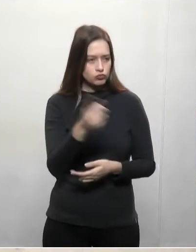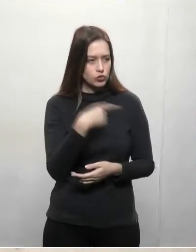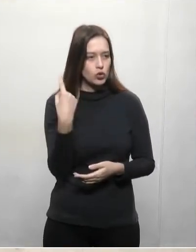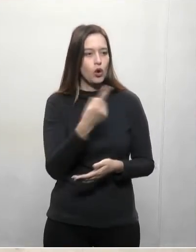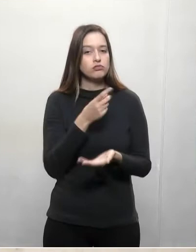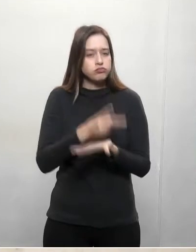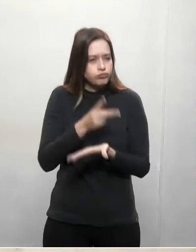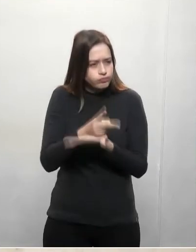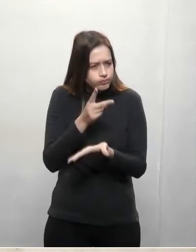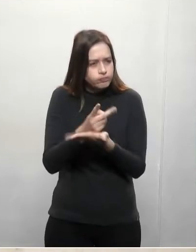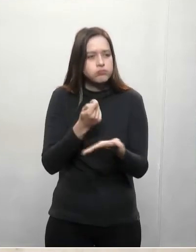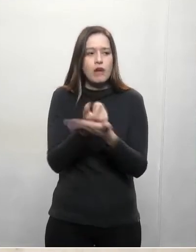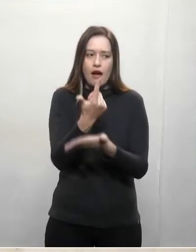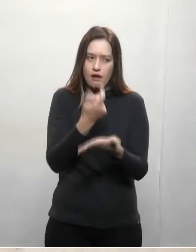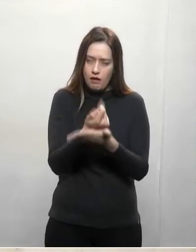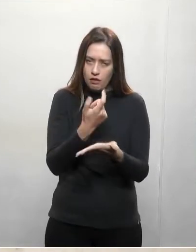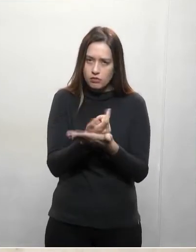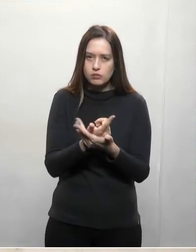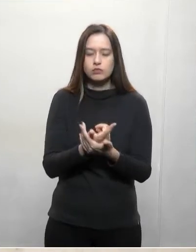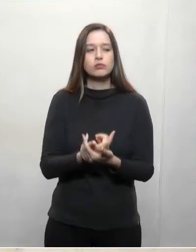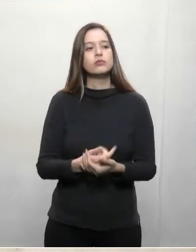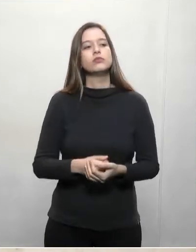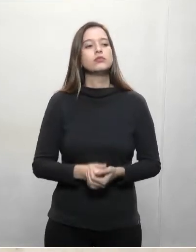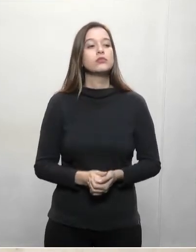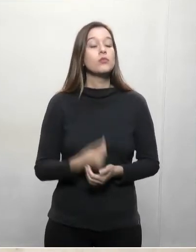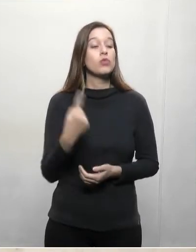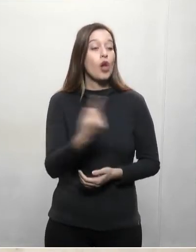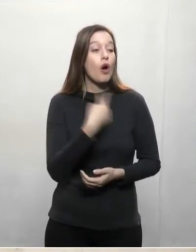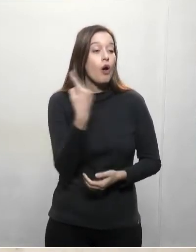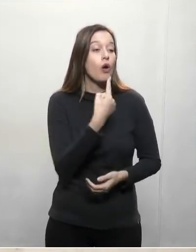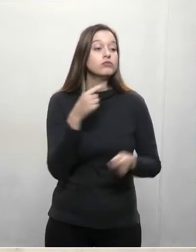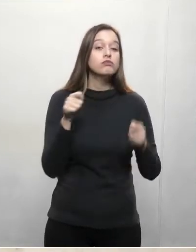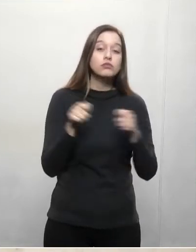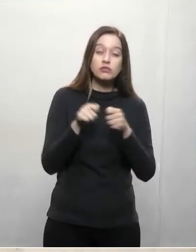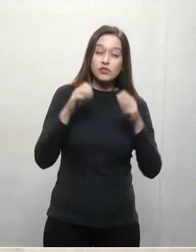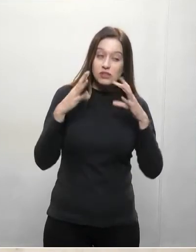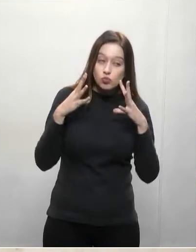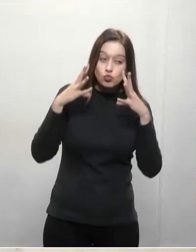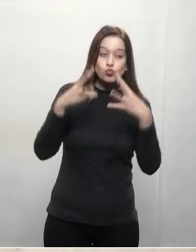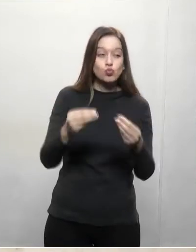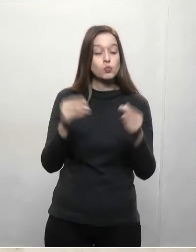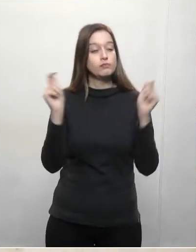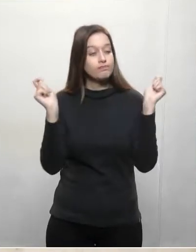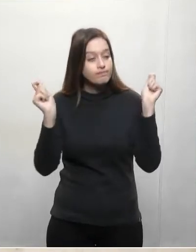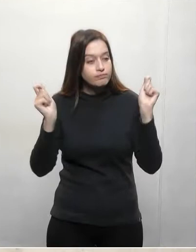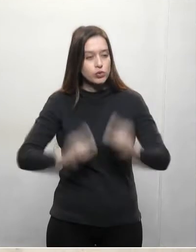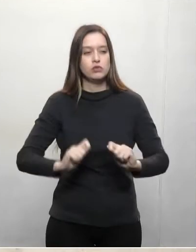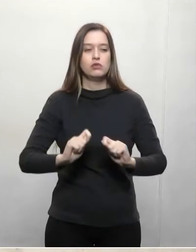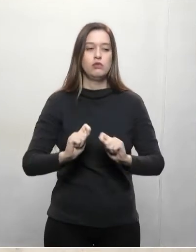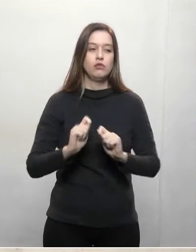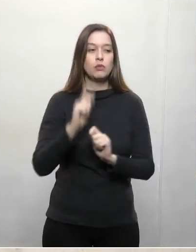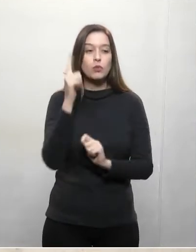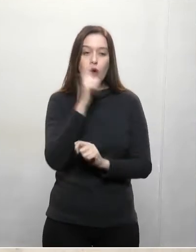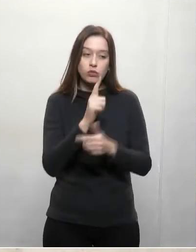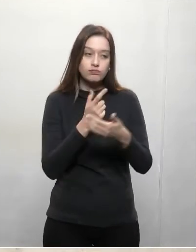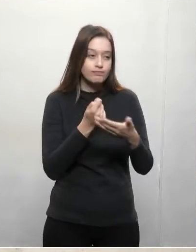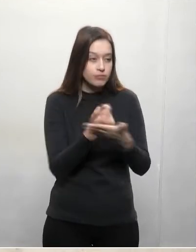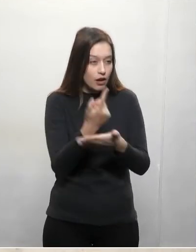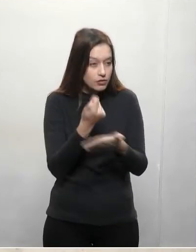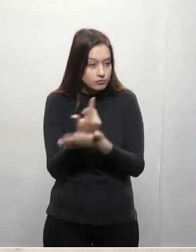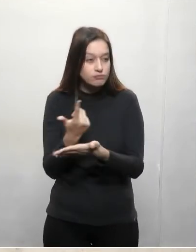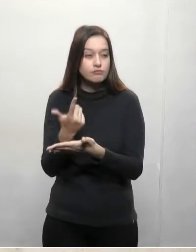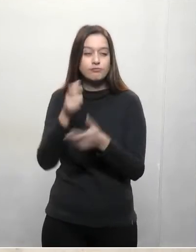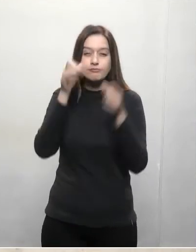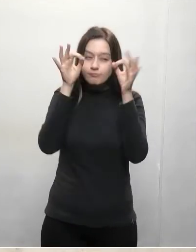aos servidores. Nós faremos tudo o necessário, tudo o possível, para que haja o pagamento integral das